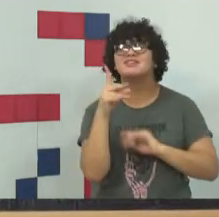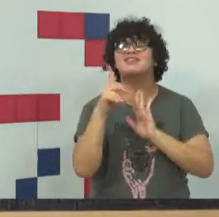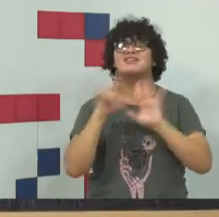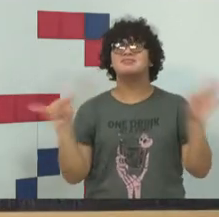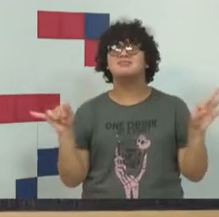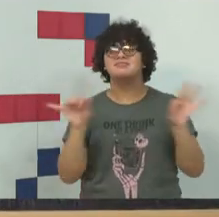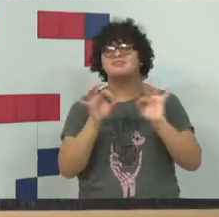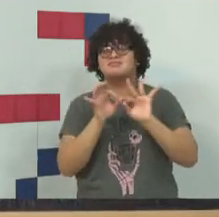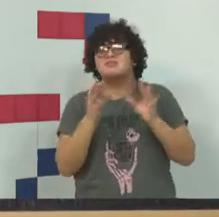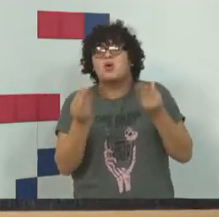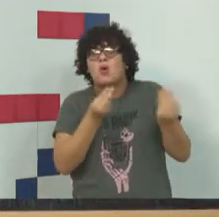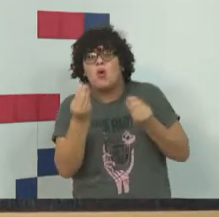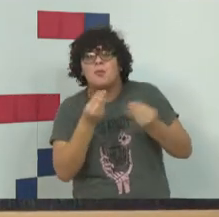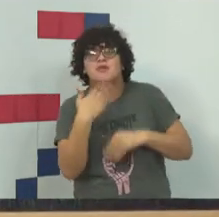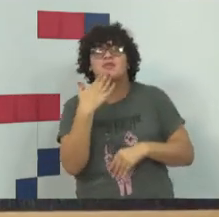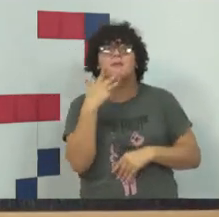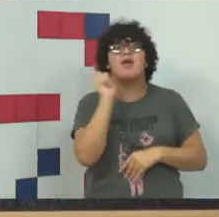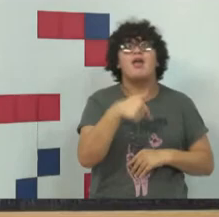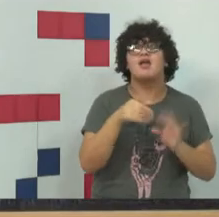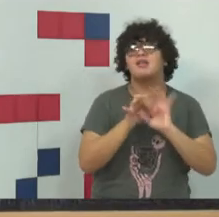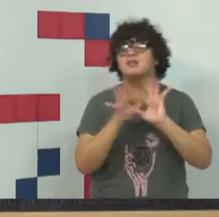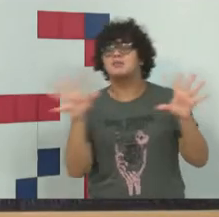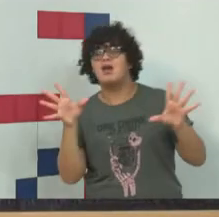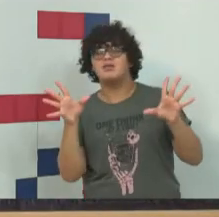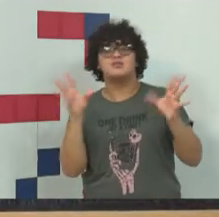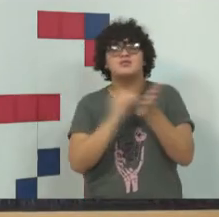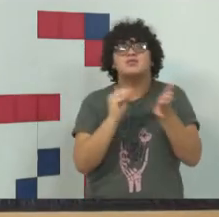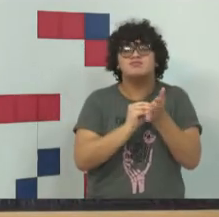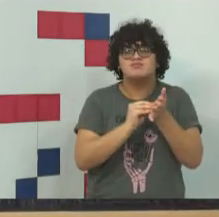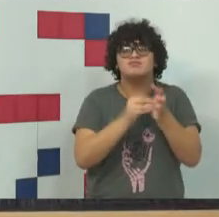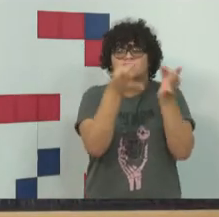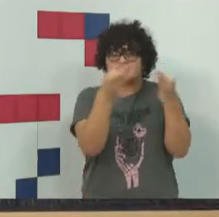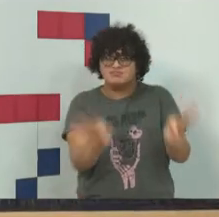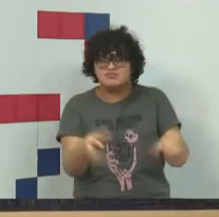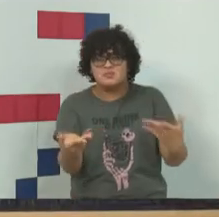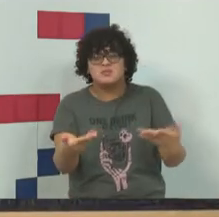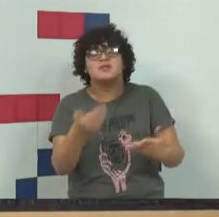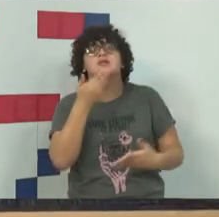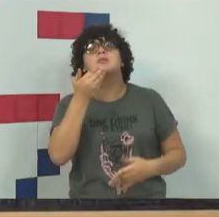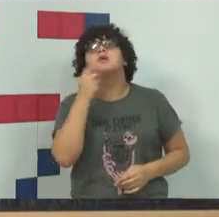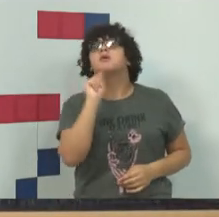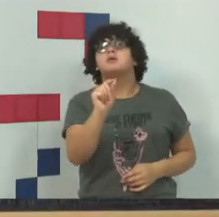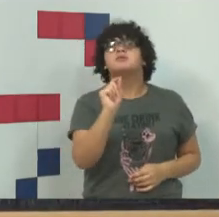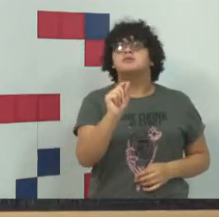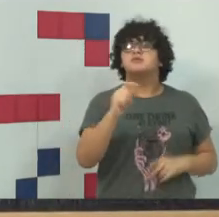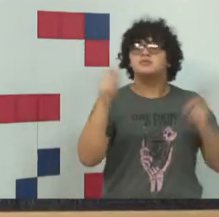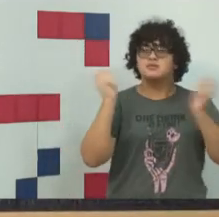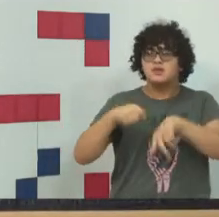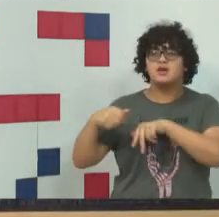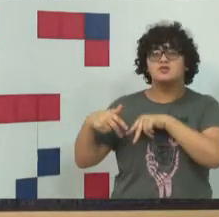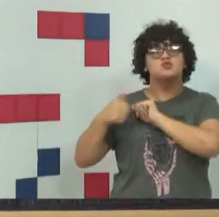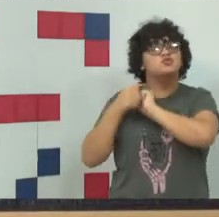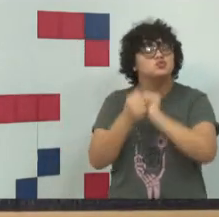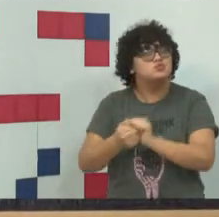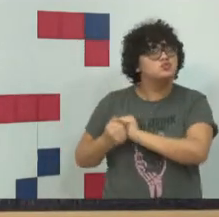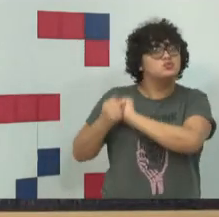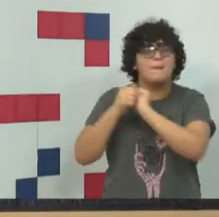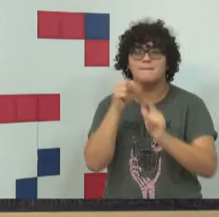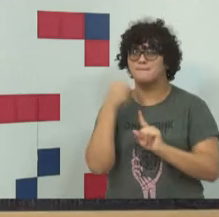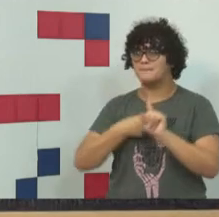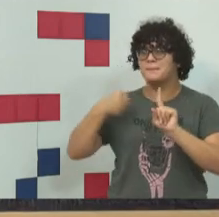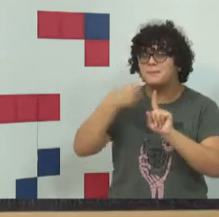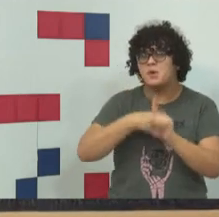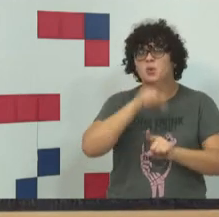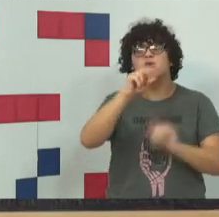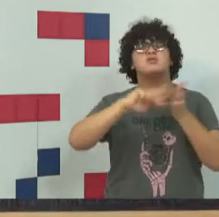liberdade. Não existe uma democracia sem liberdade. E aí, a gente vai caminhando para quais seriam